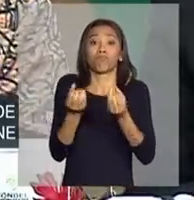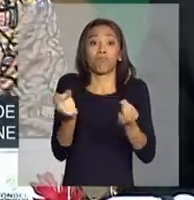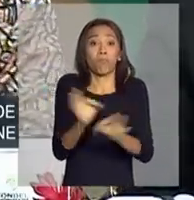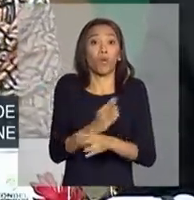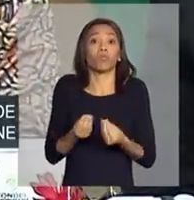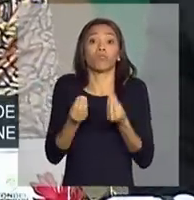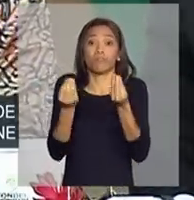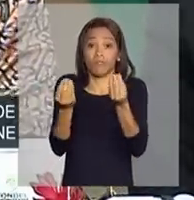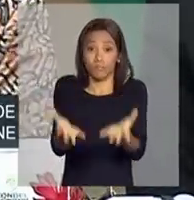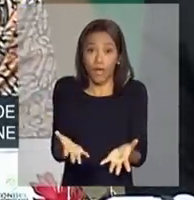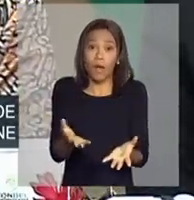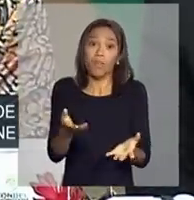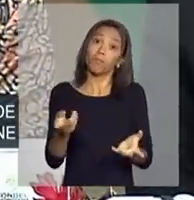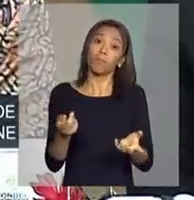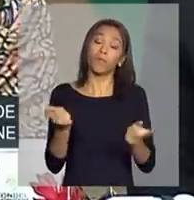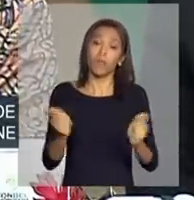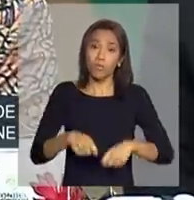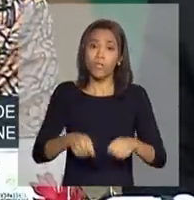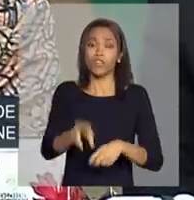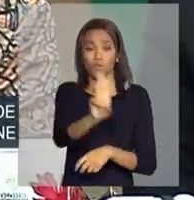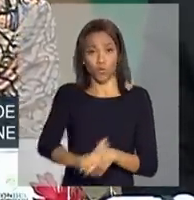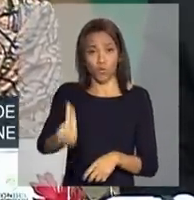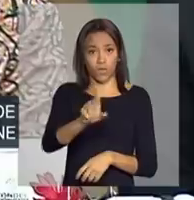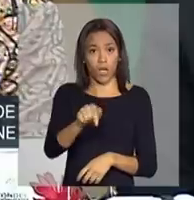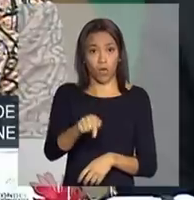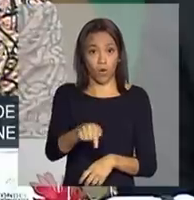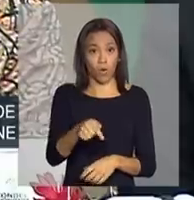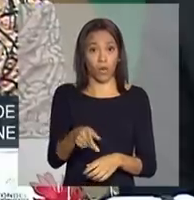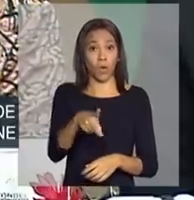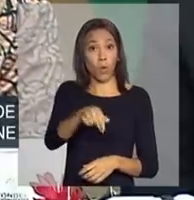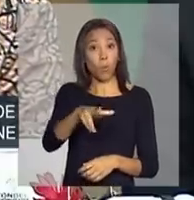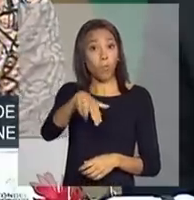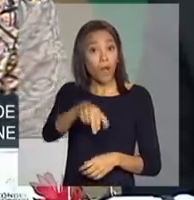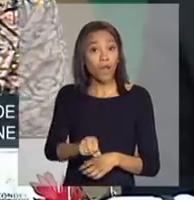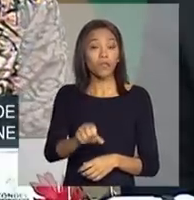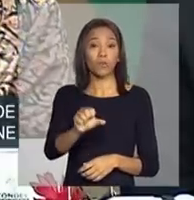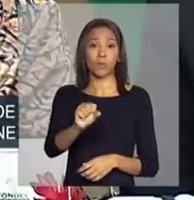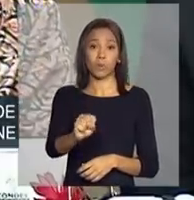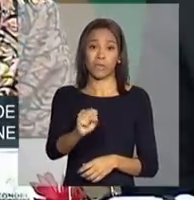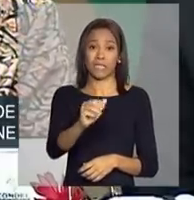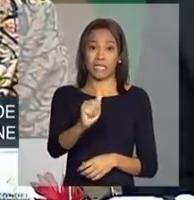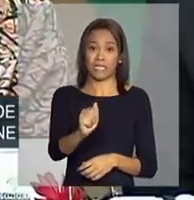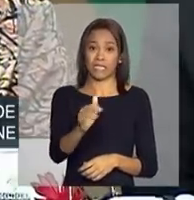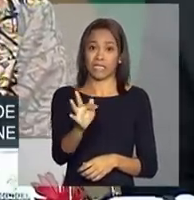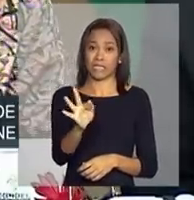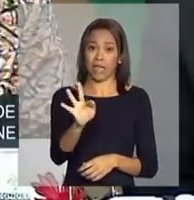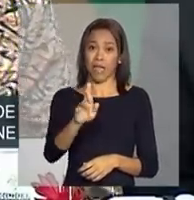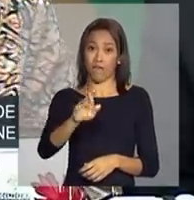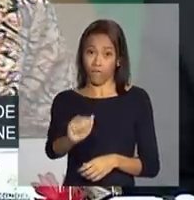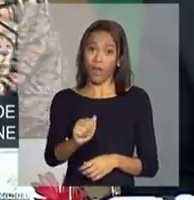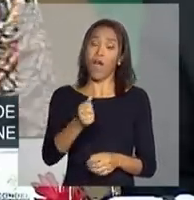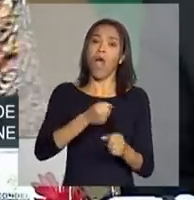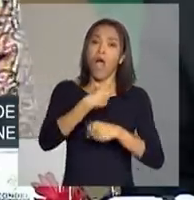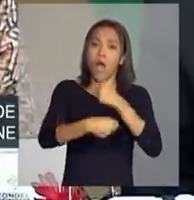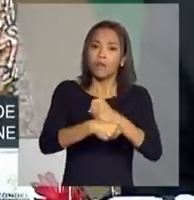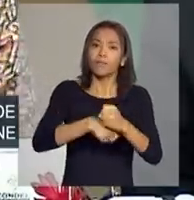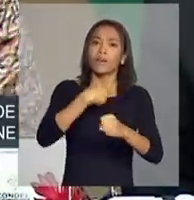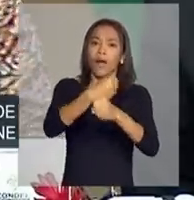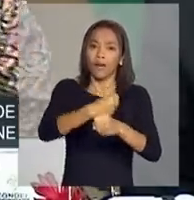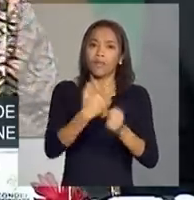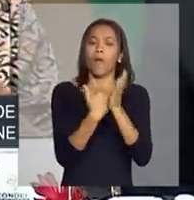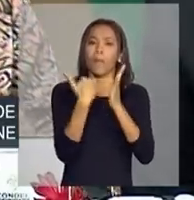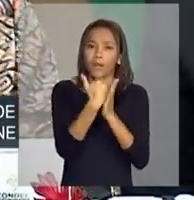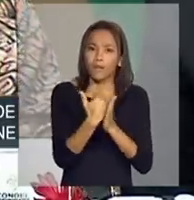se use agora, sempre o plano safra aumenta de ano a ano. Nós temos dinheiro, recursos,